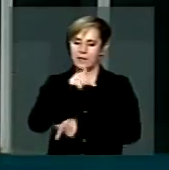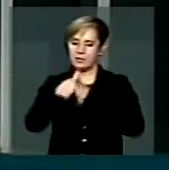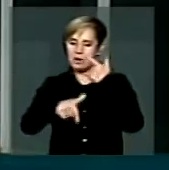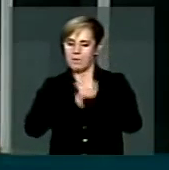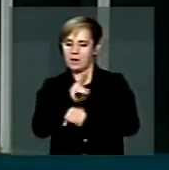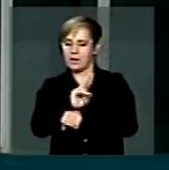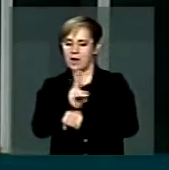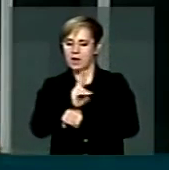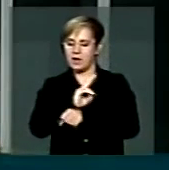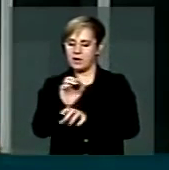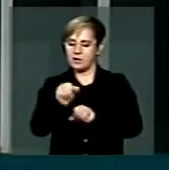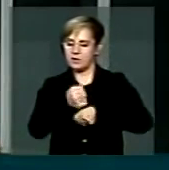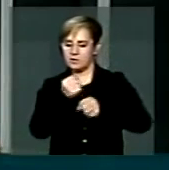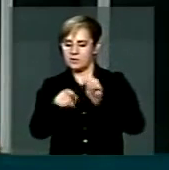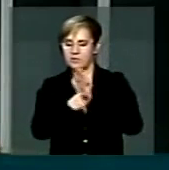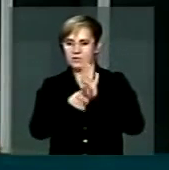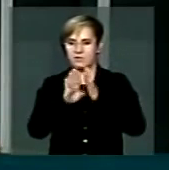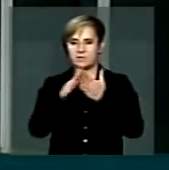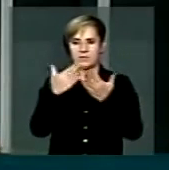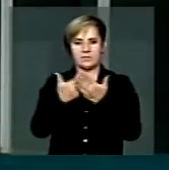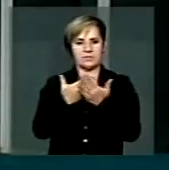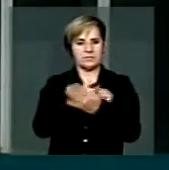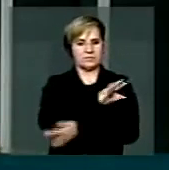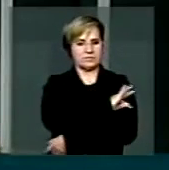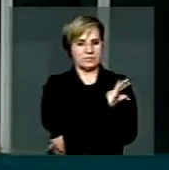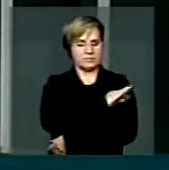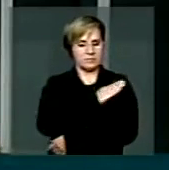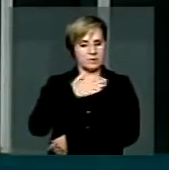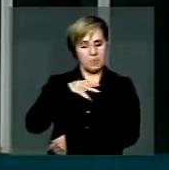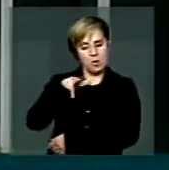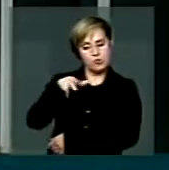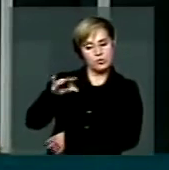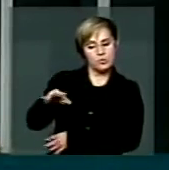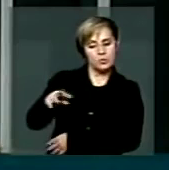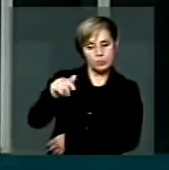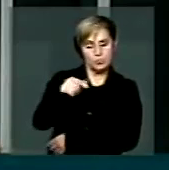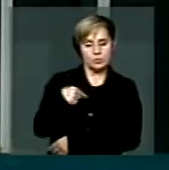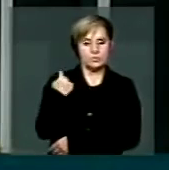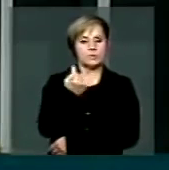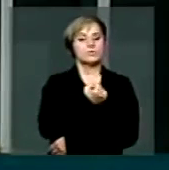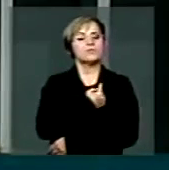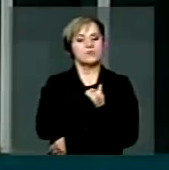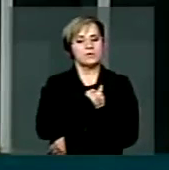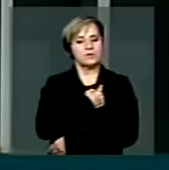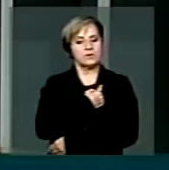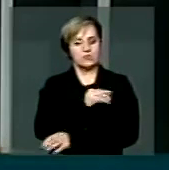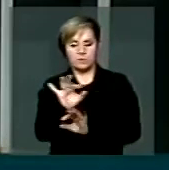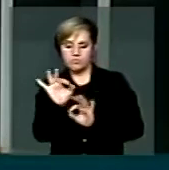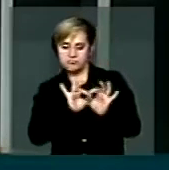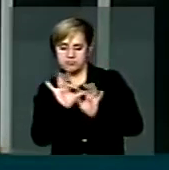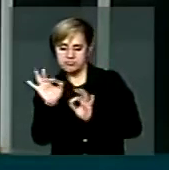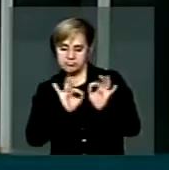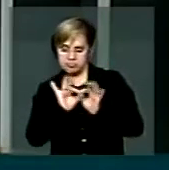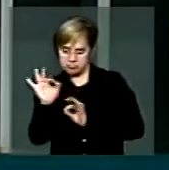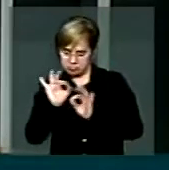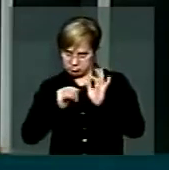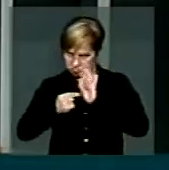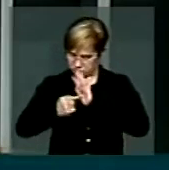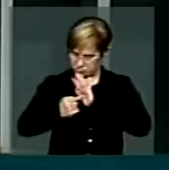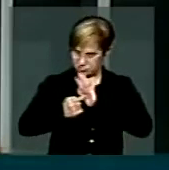Escola Técnica e meus irmãos, todos nós, arrumados para ver